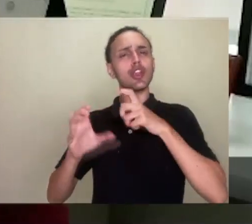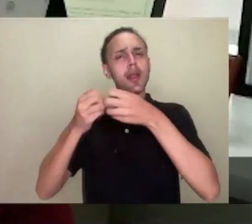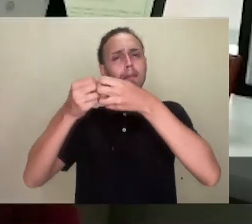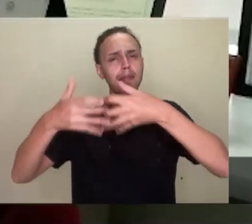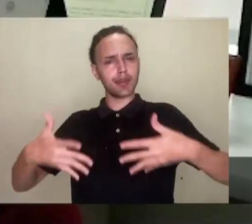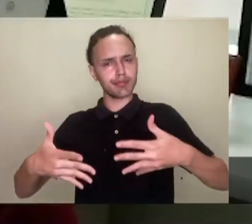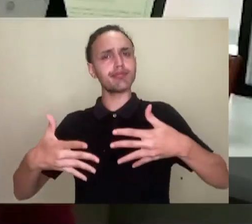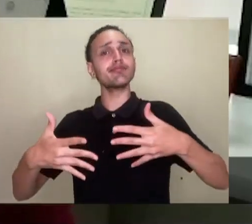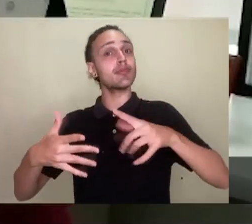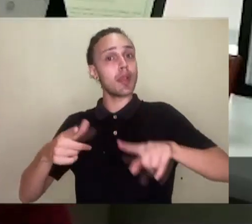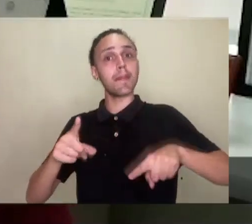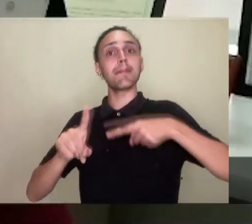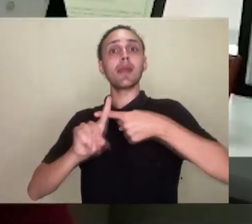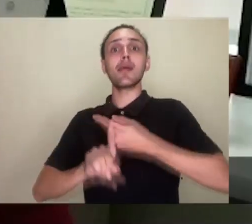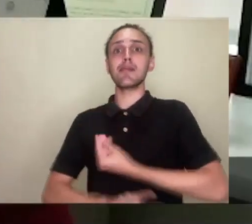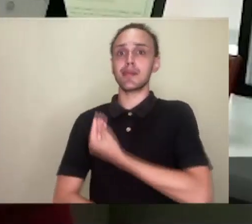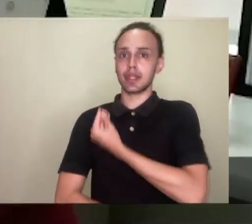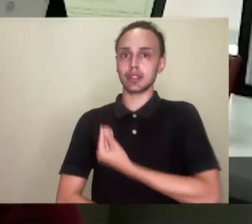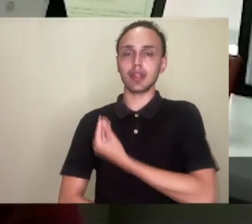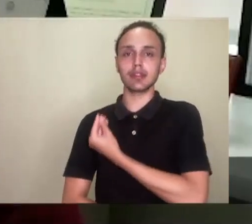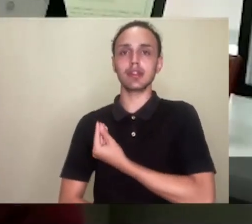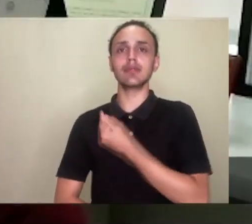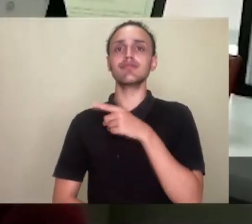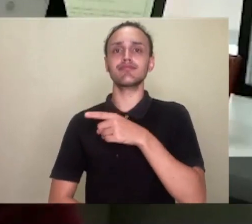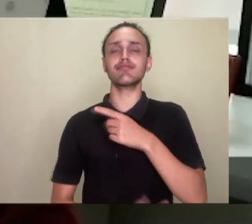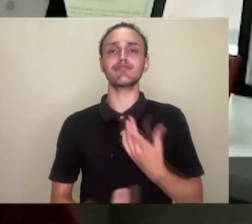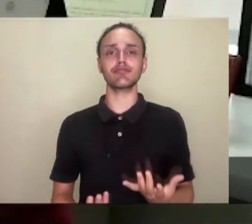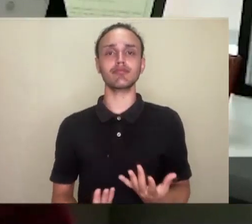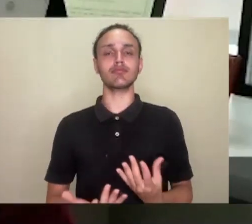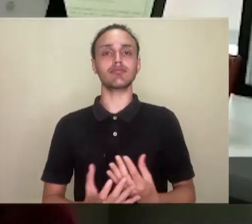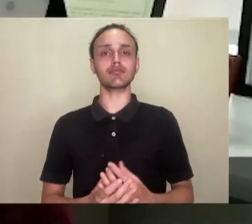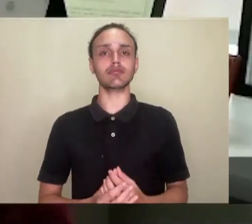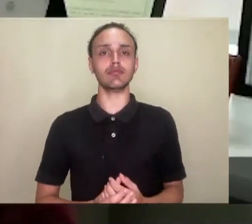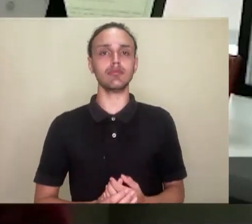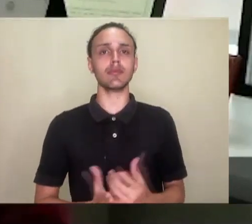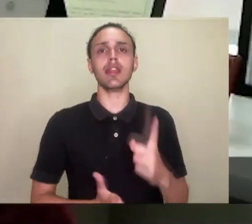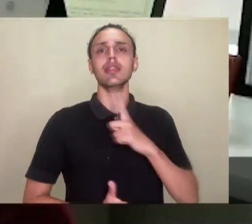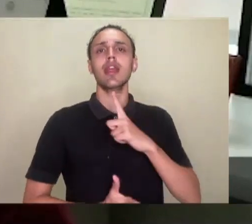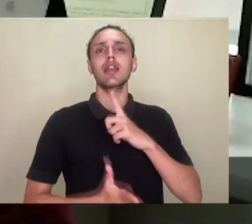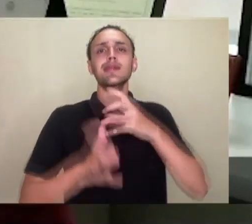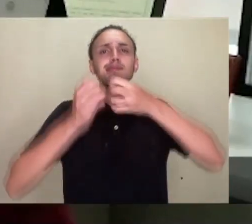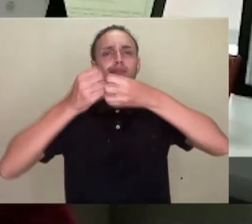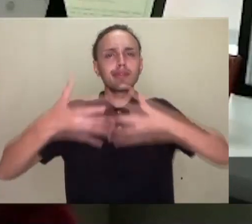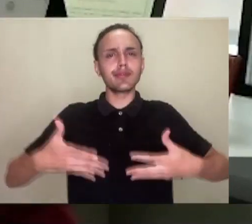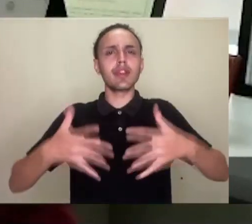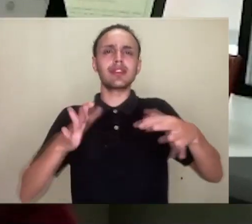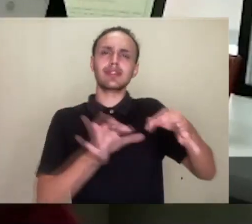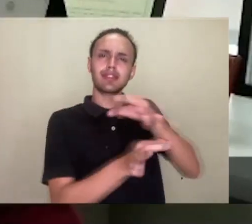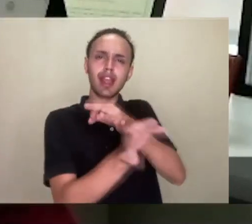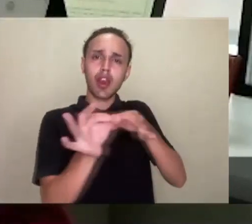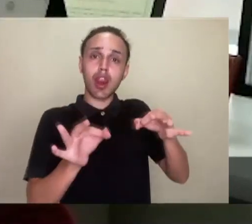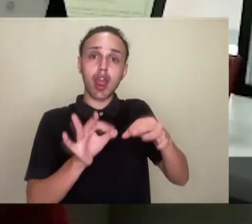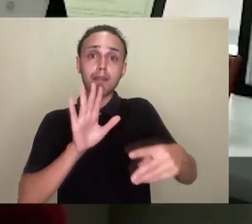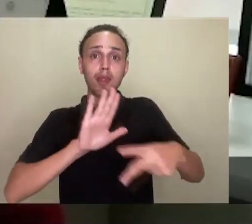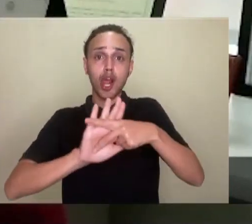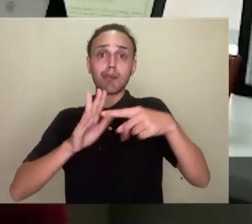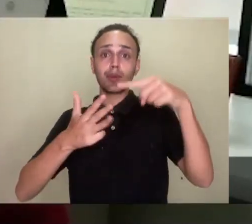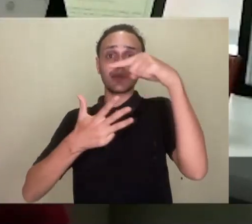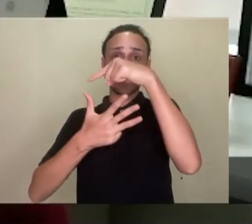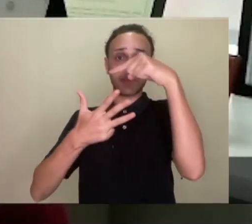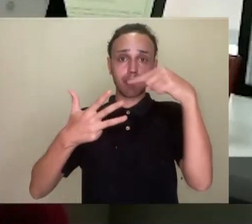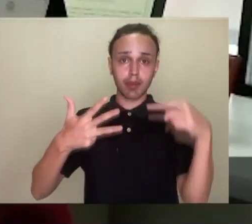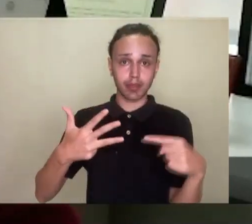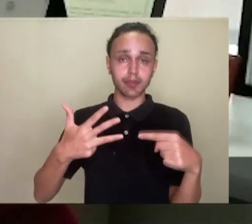Então o vírus não só está lá, como ele traz alterações estruturais desses tecidos, alterações celulares,